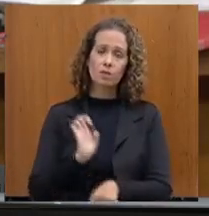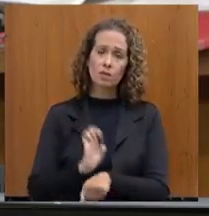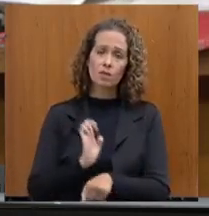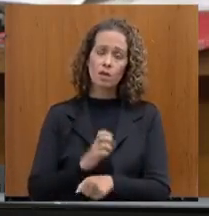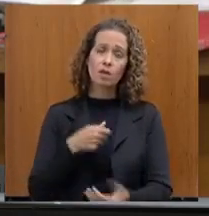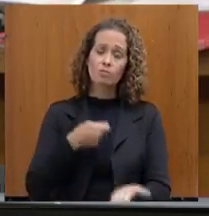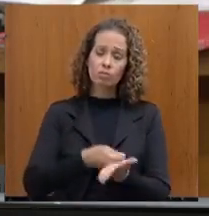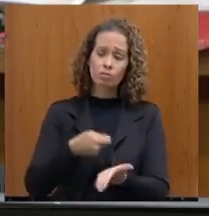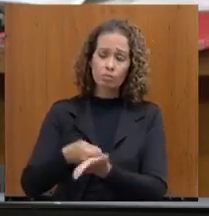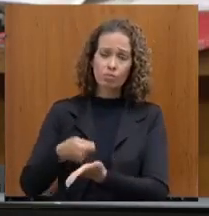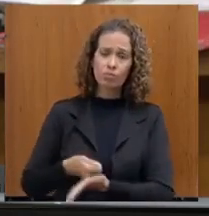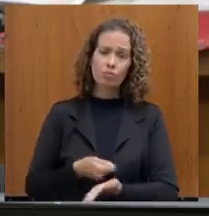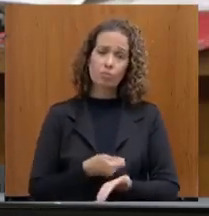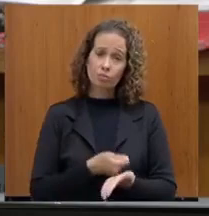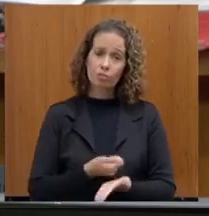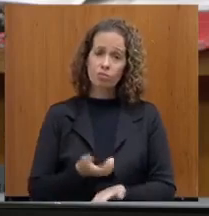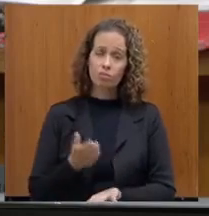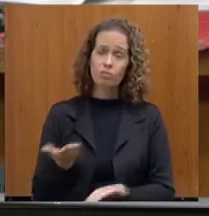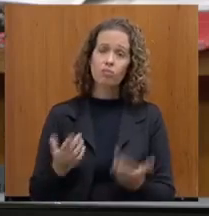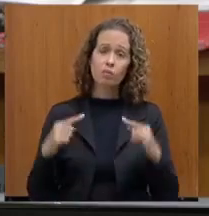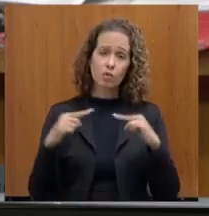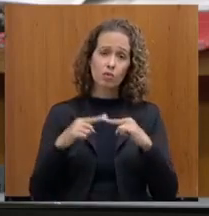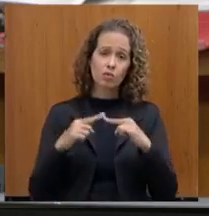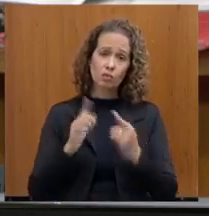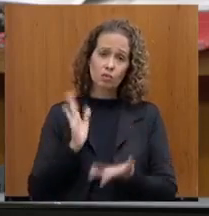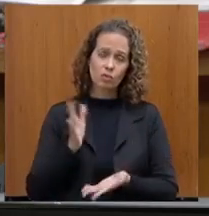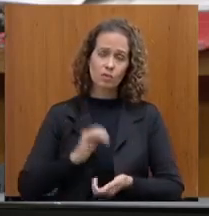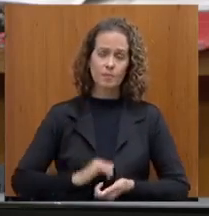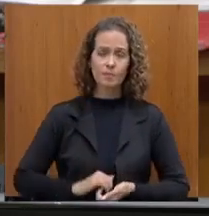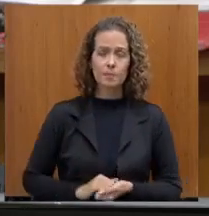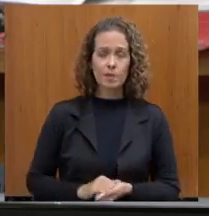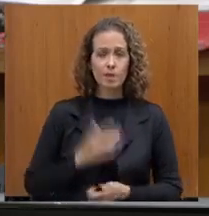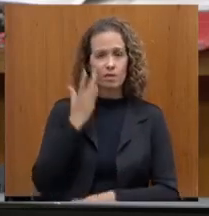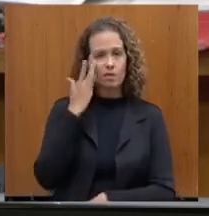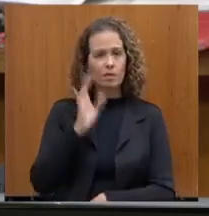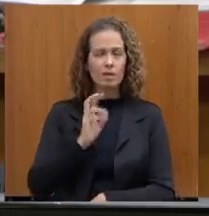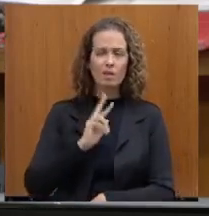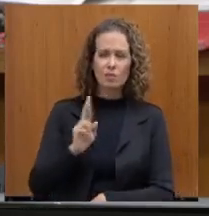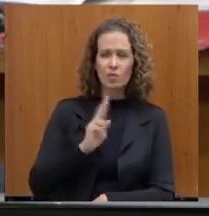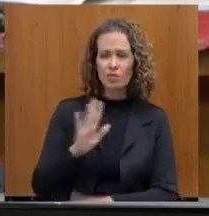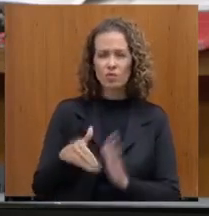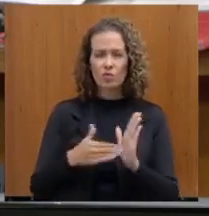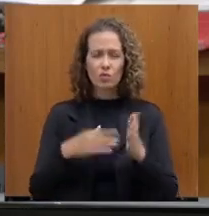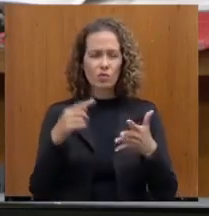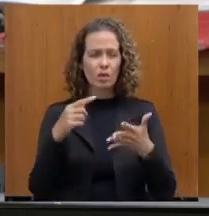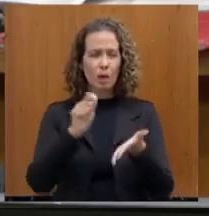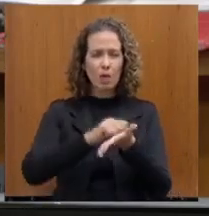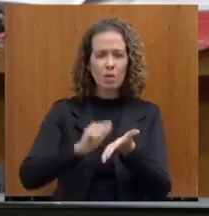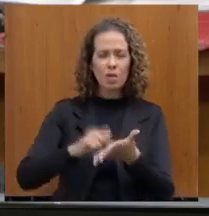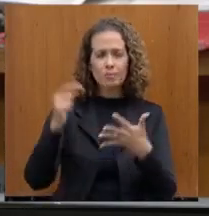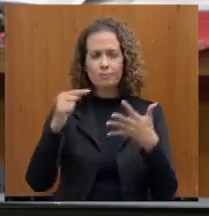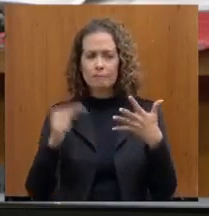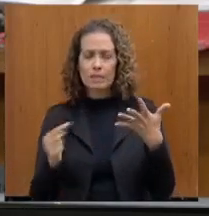os pagamentos conforme acordado entre as partes. Eu não sei se eu respondi tudo aqui, eu tentei anotar ao máximo.